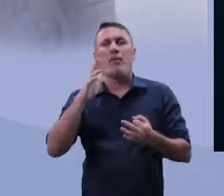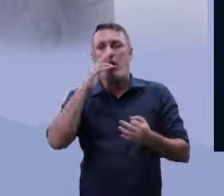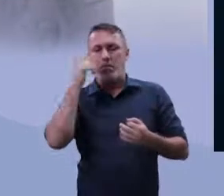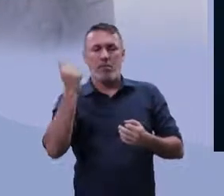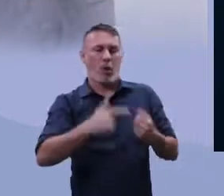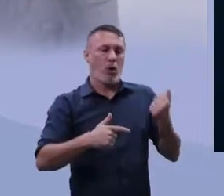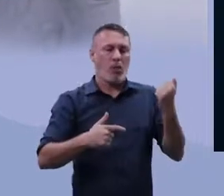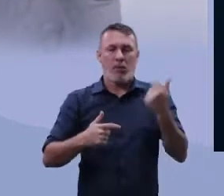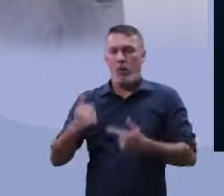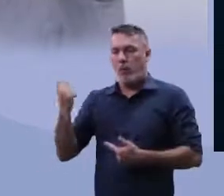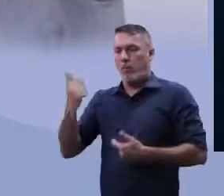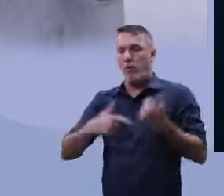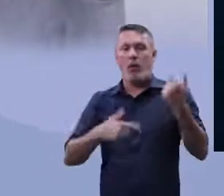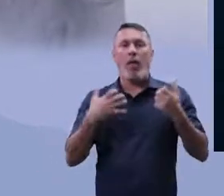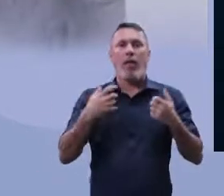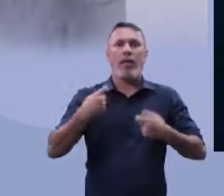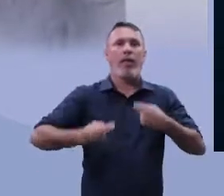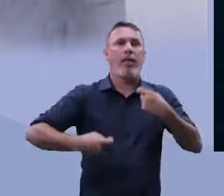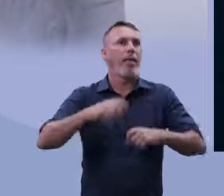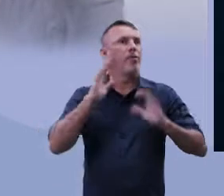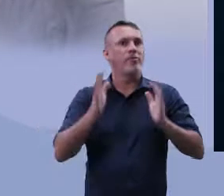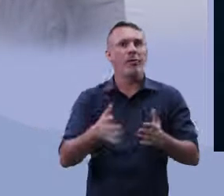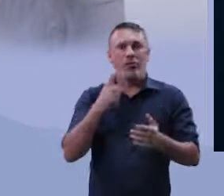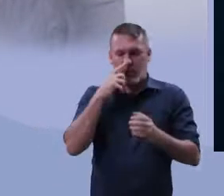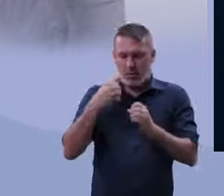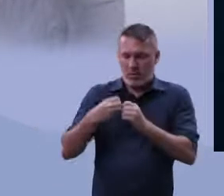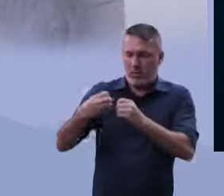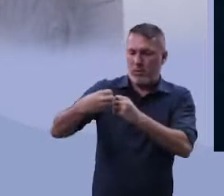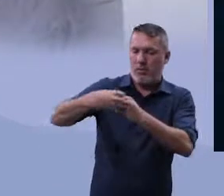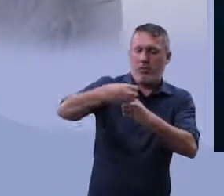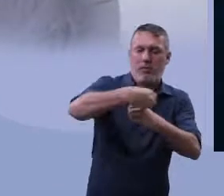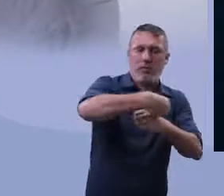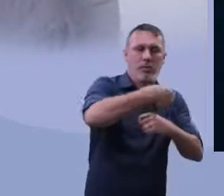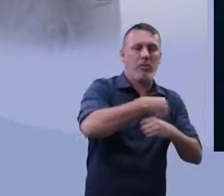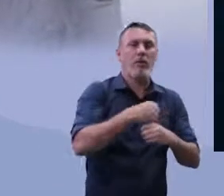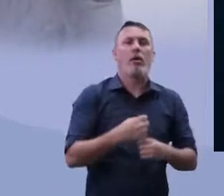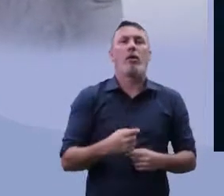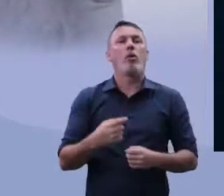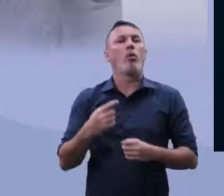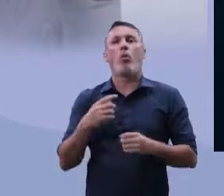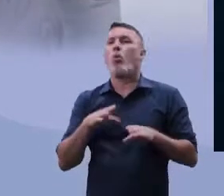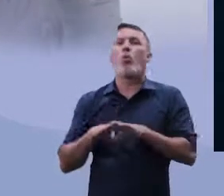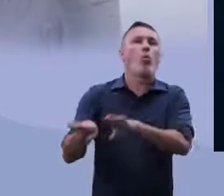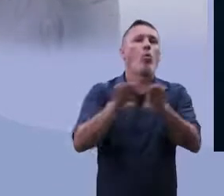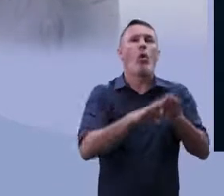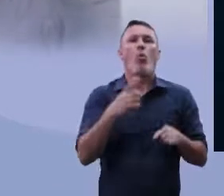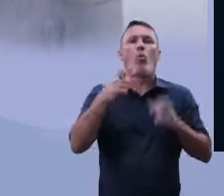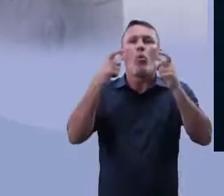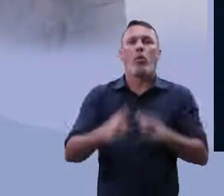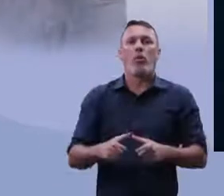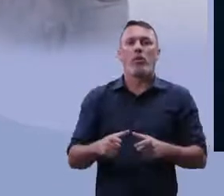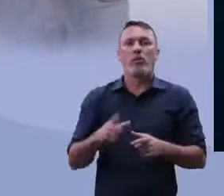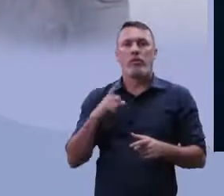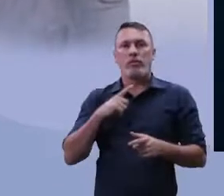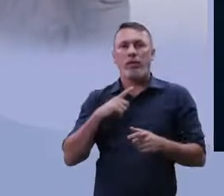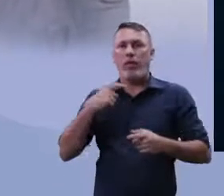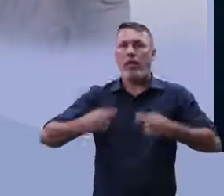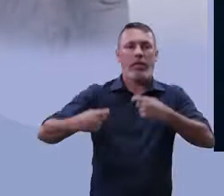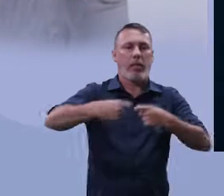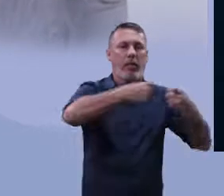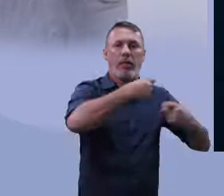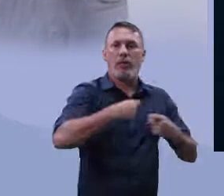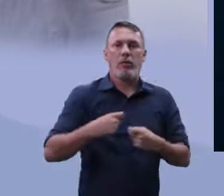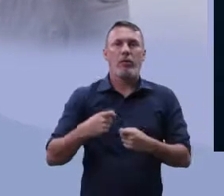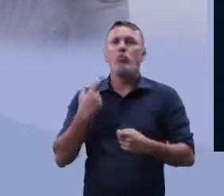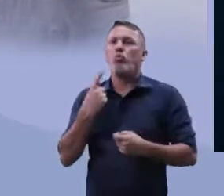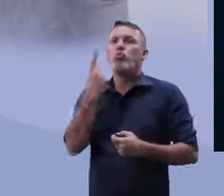países já conflituosos. Uma região que é comum a todos esses países. Então, estamos falando de uma região